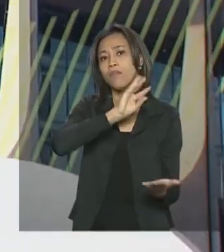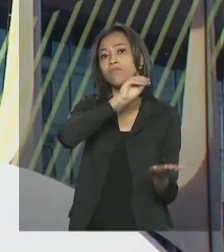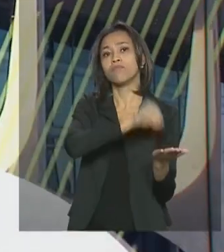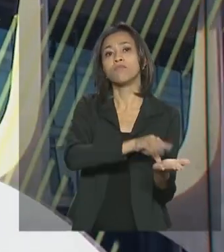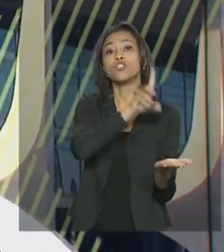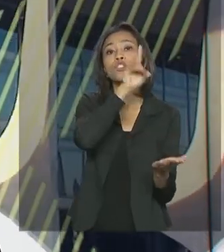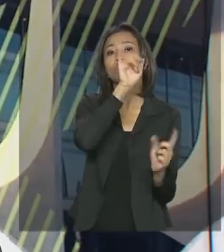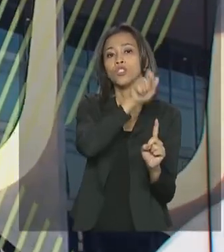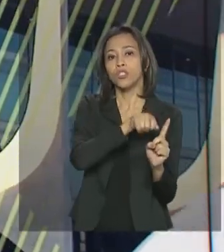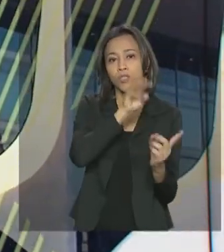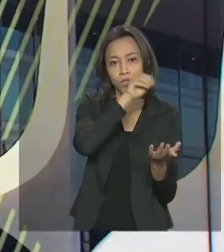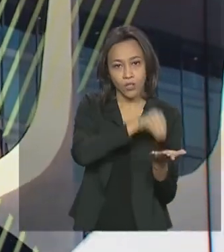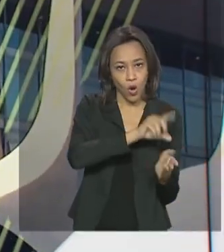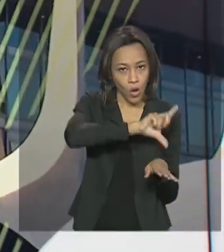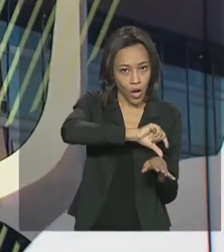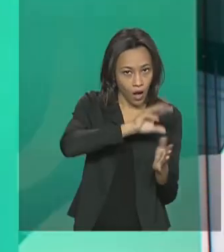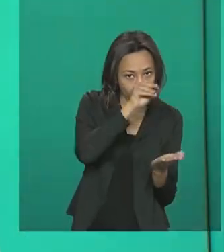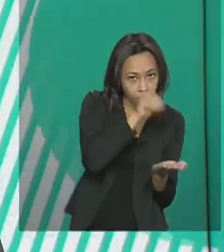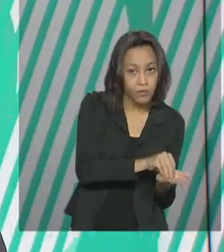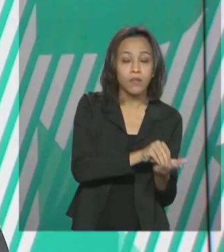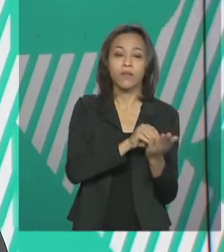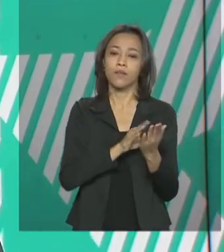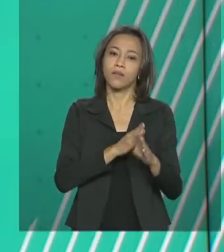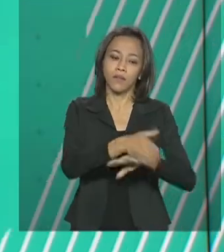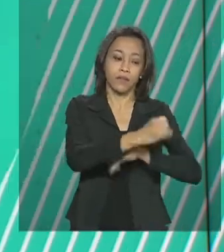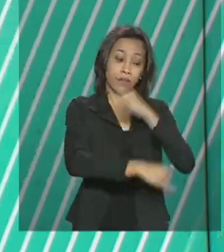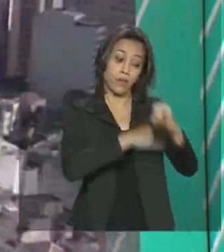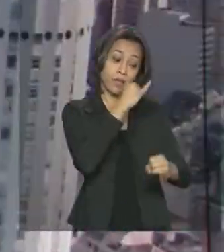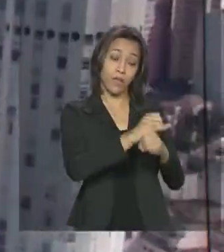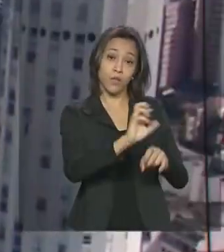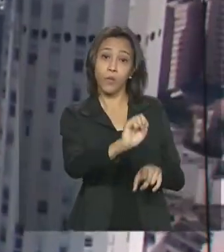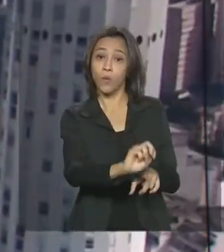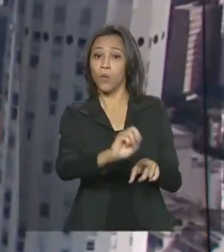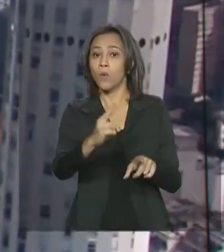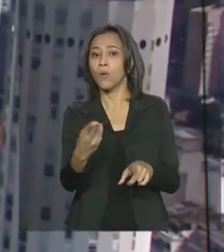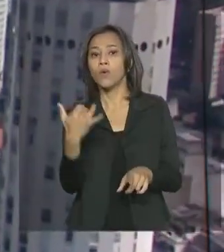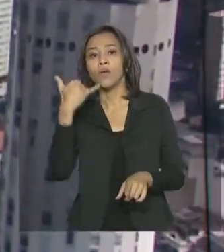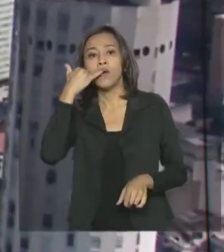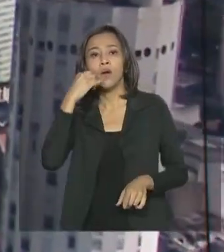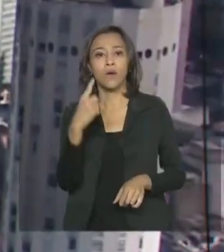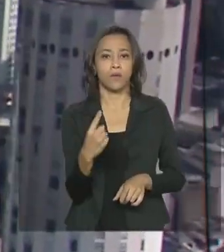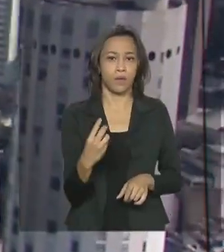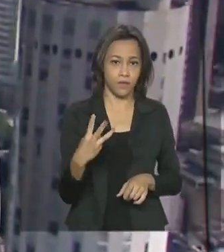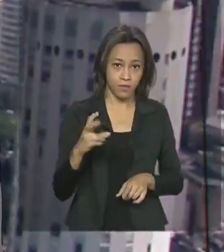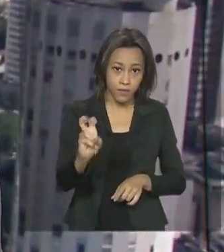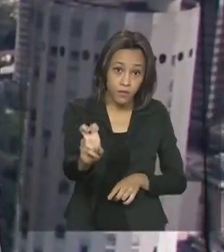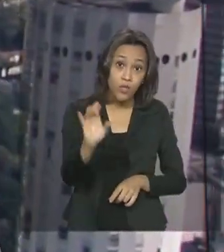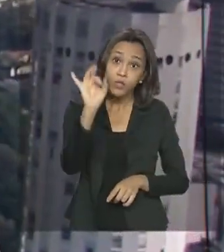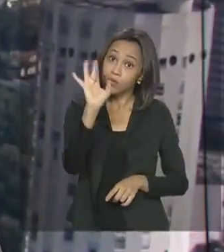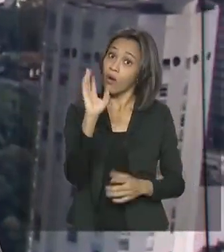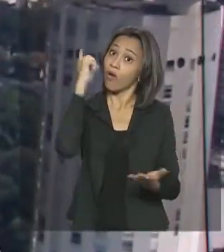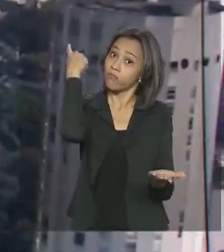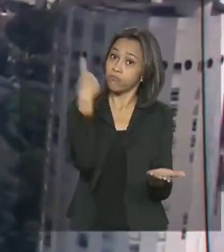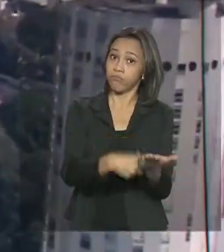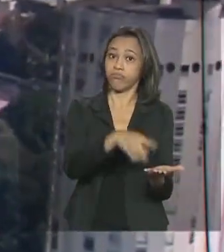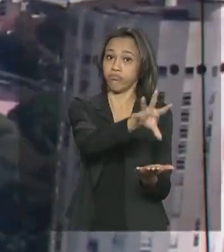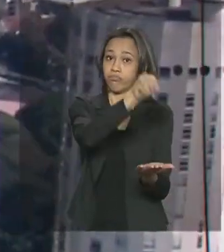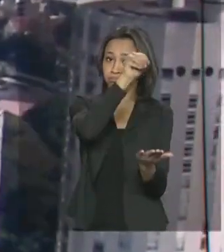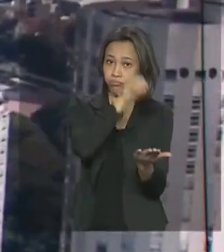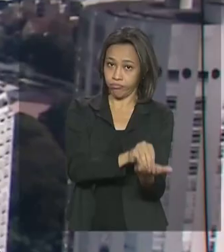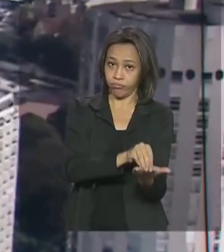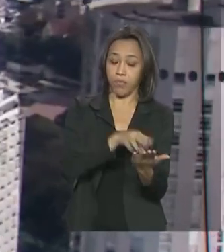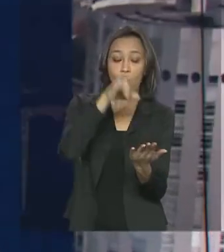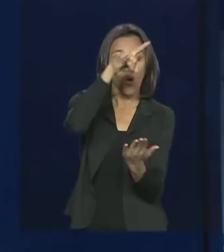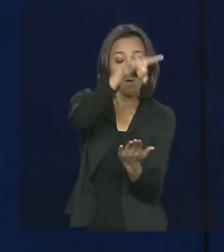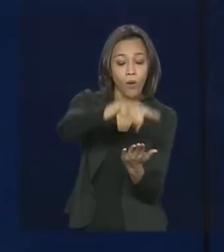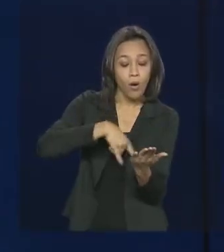pelos canais do INSS na internet ou pelo telefone 135. Somente na data marcada, cópias de documentos